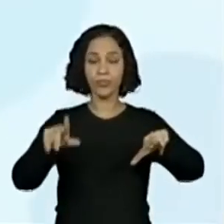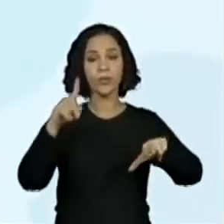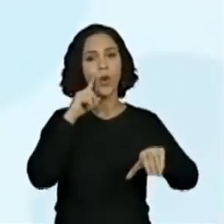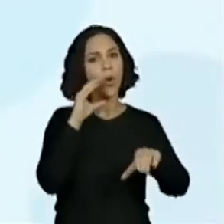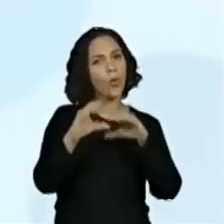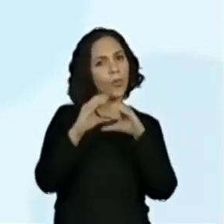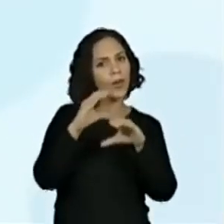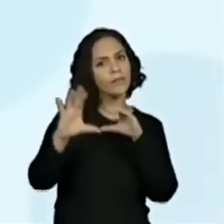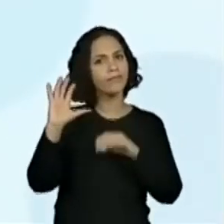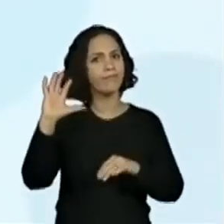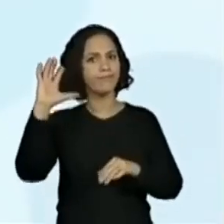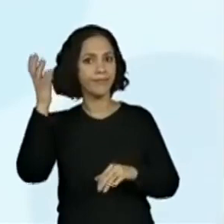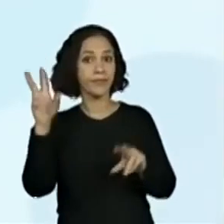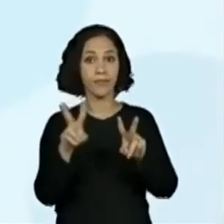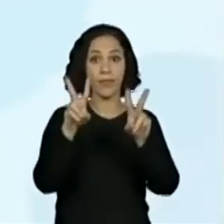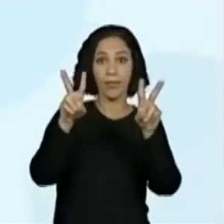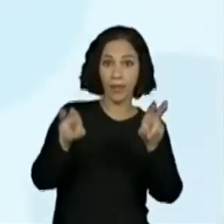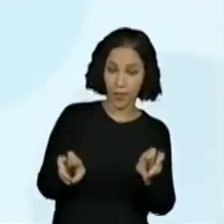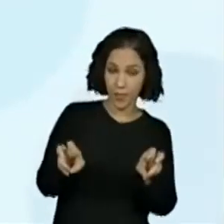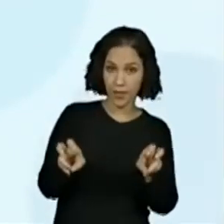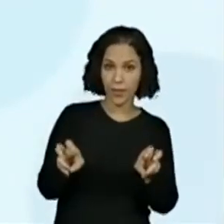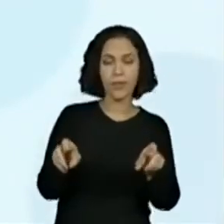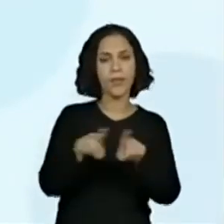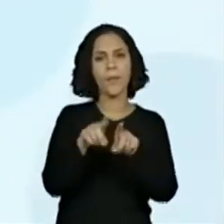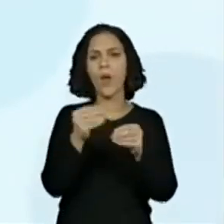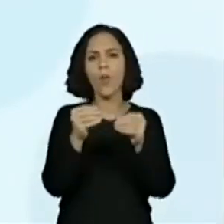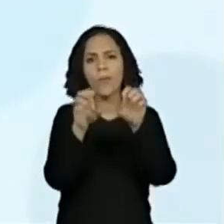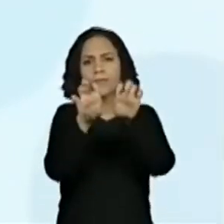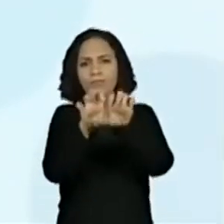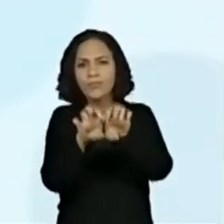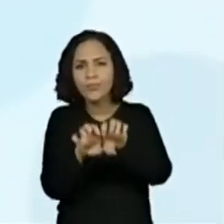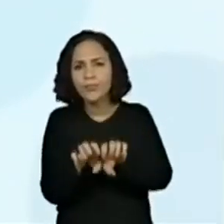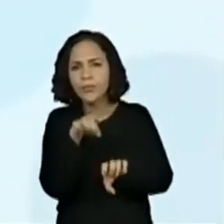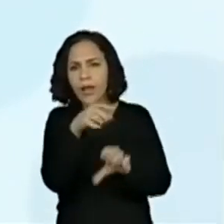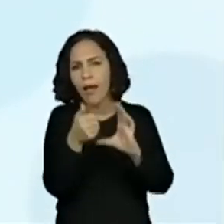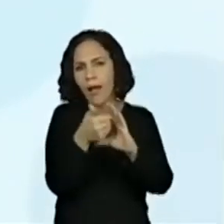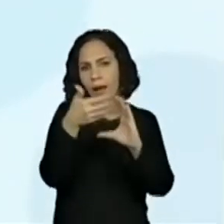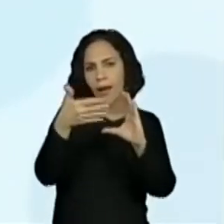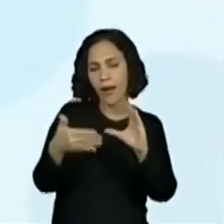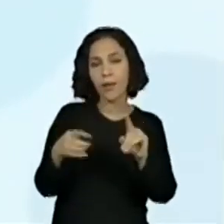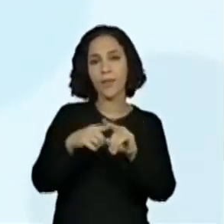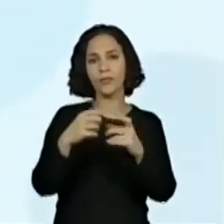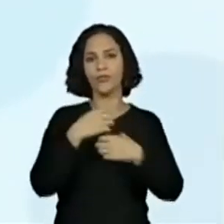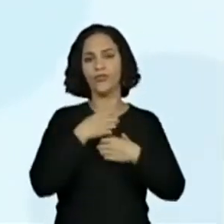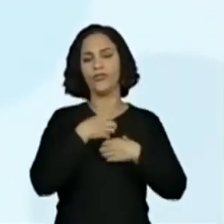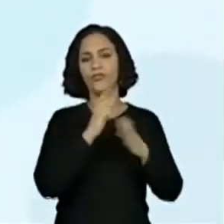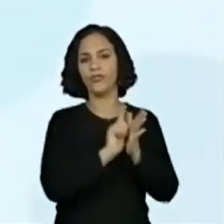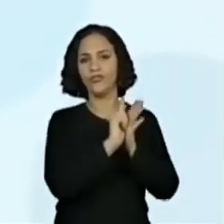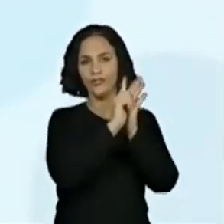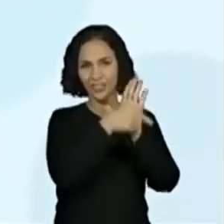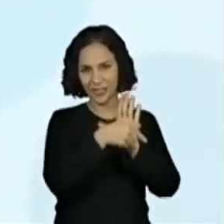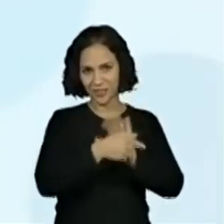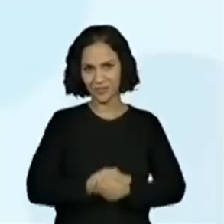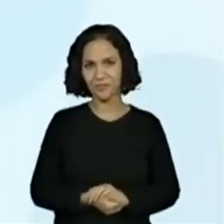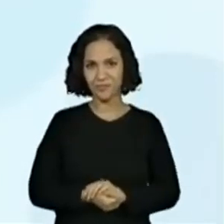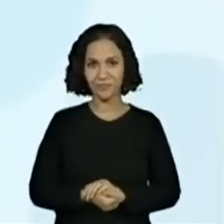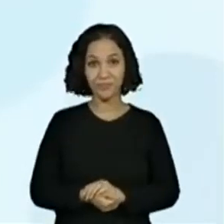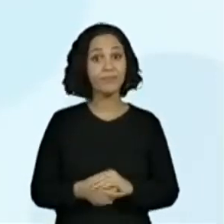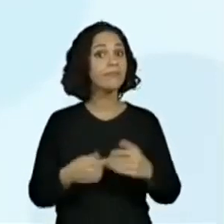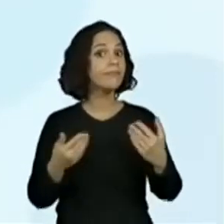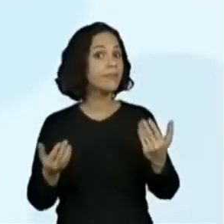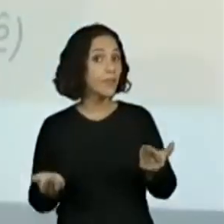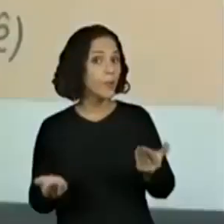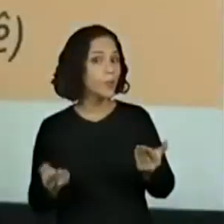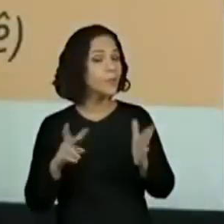comunicativa, o tema, assunto, a estrutura composicional e o estilo do gênero. Ou